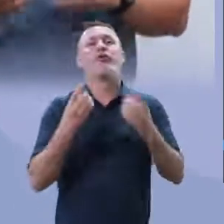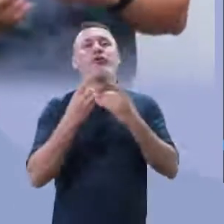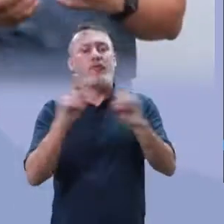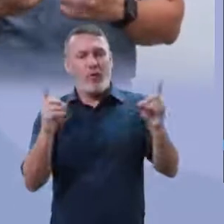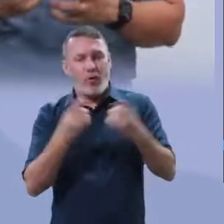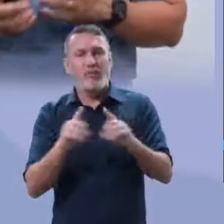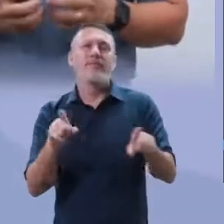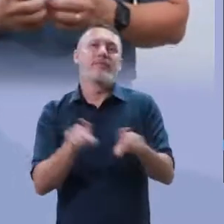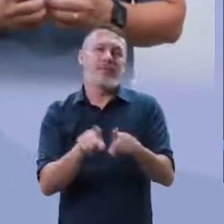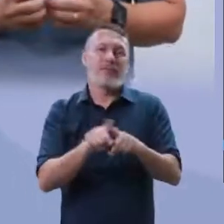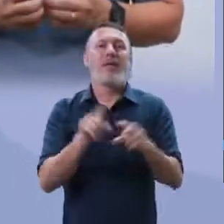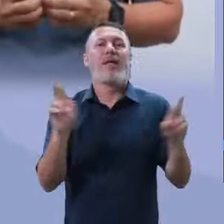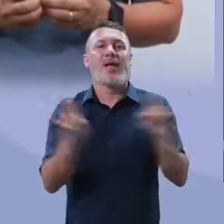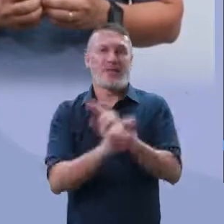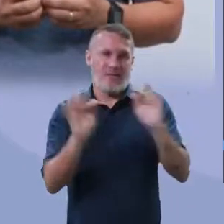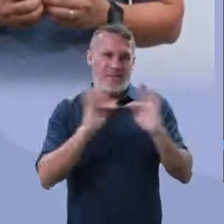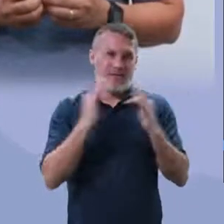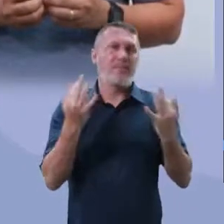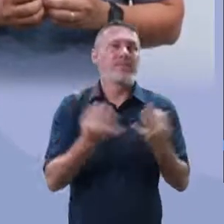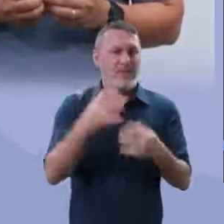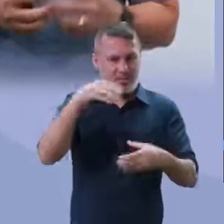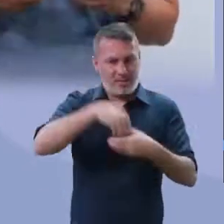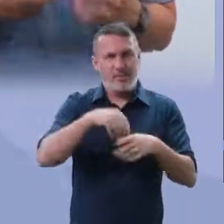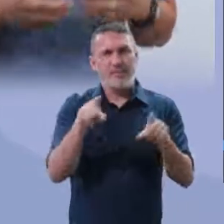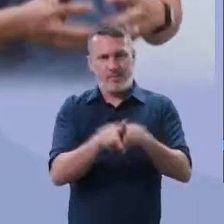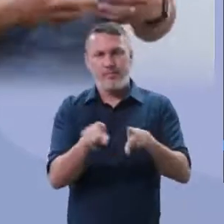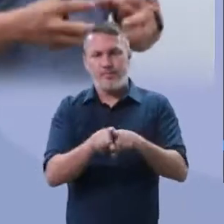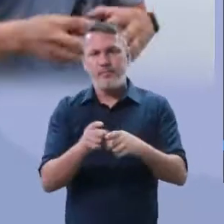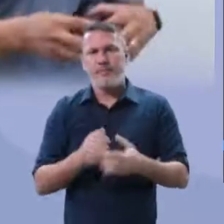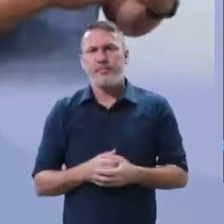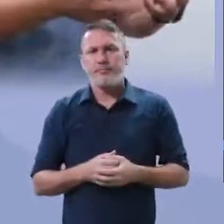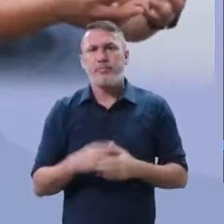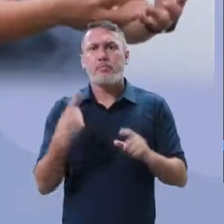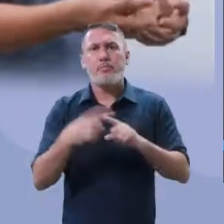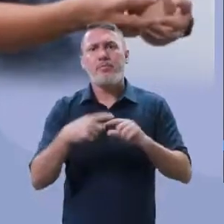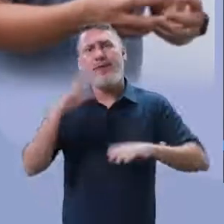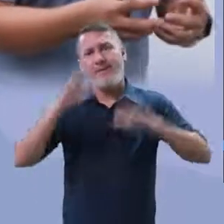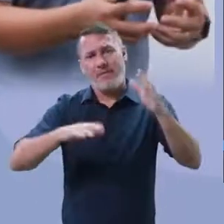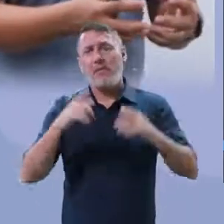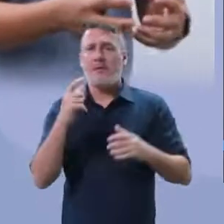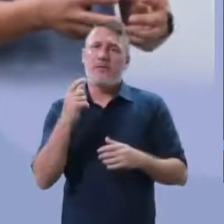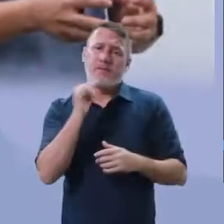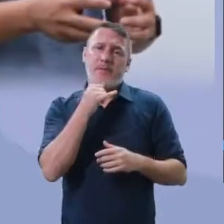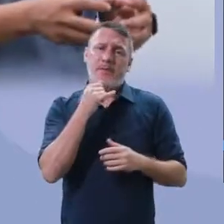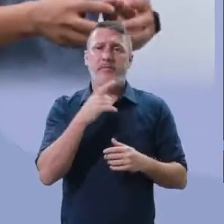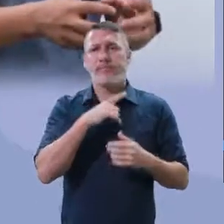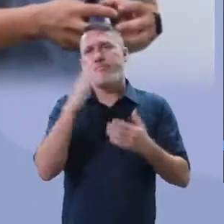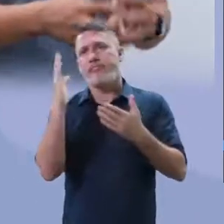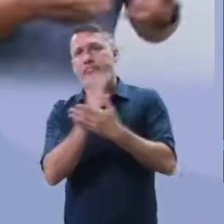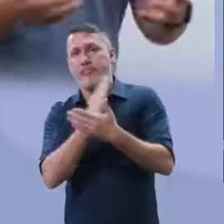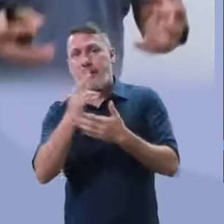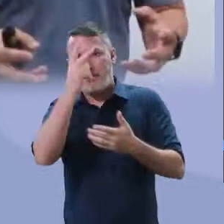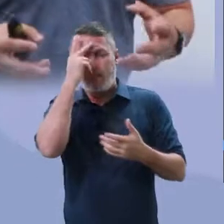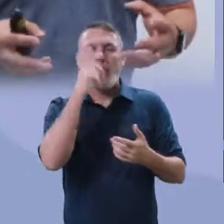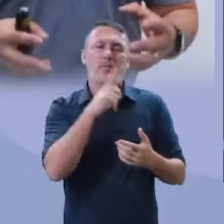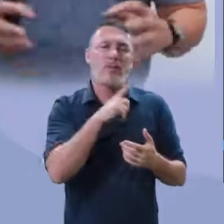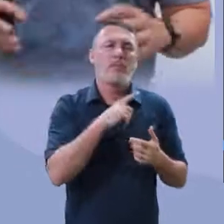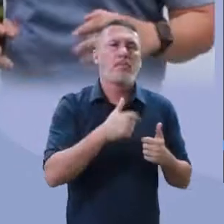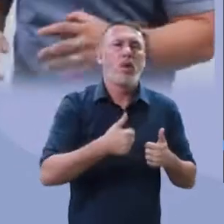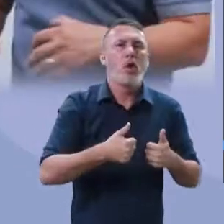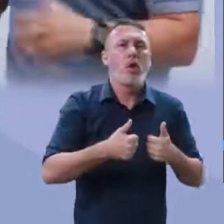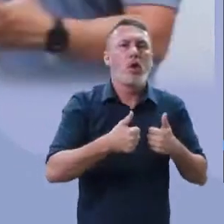também. A questão do relacionamento familiar. Como que para poucos, infelizmente para poucos, melhorou?